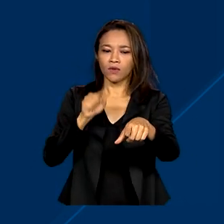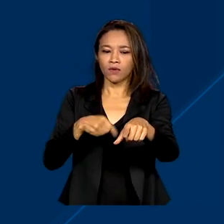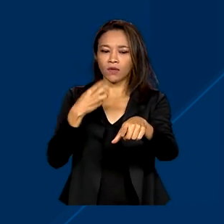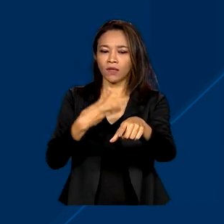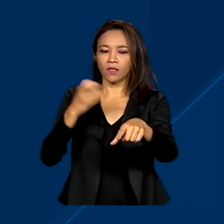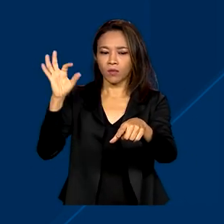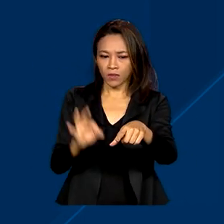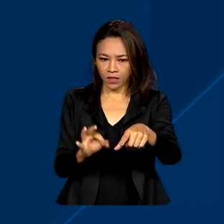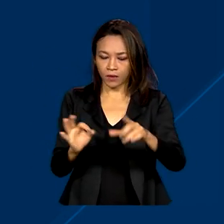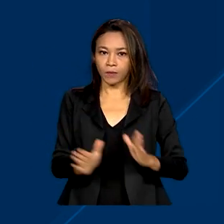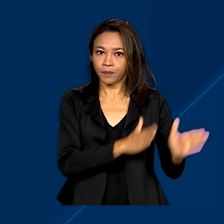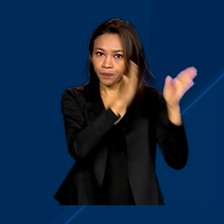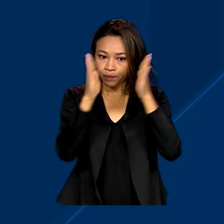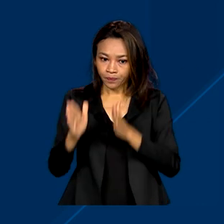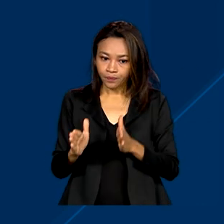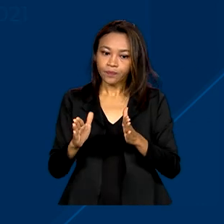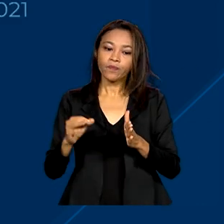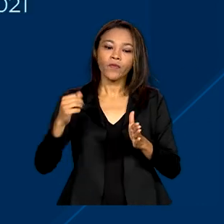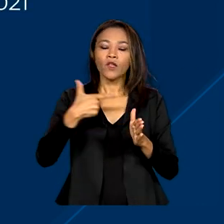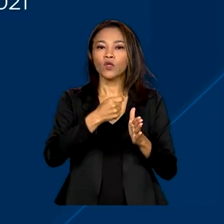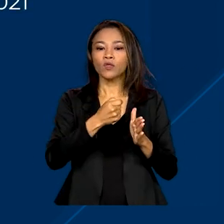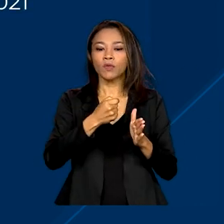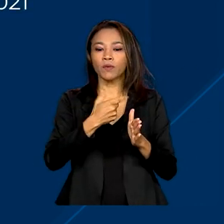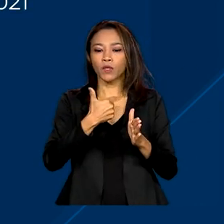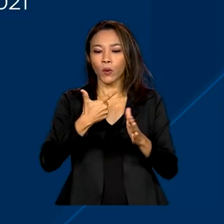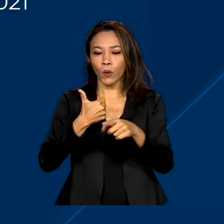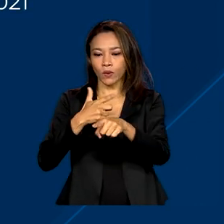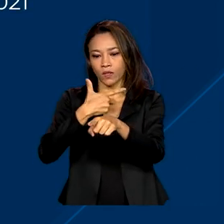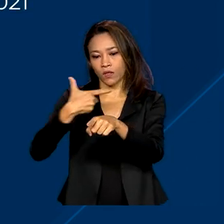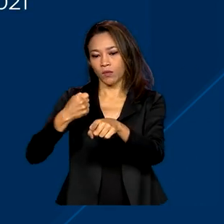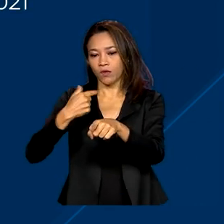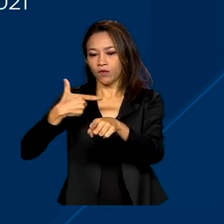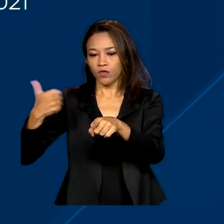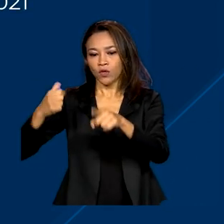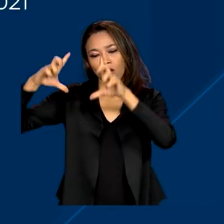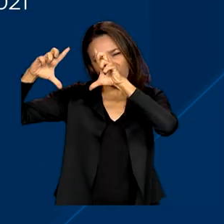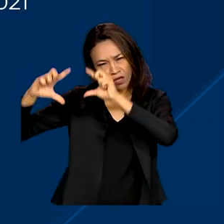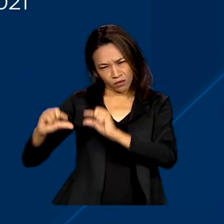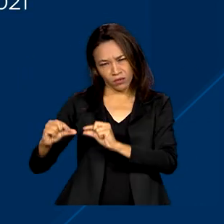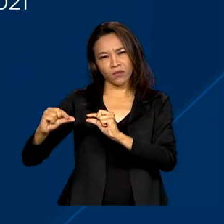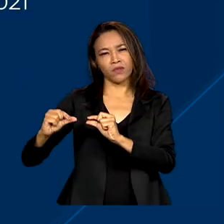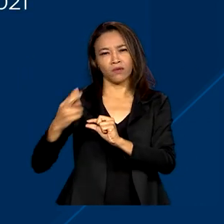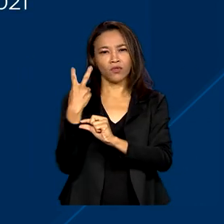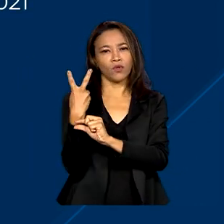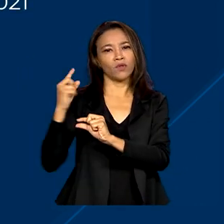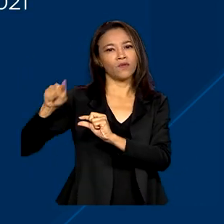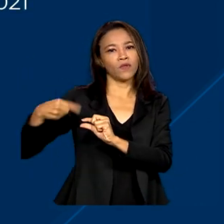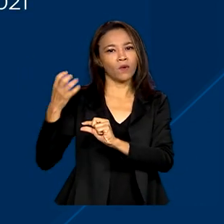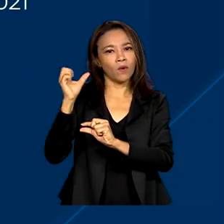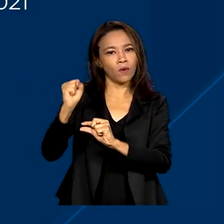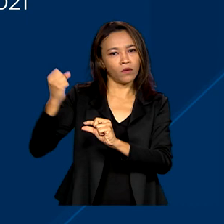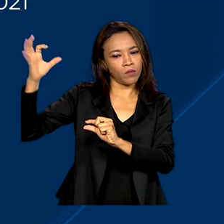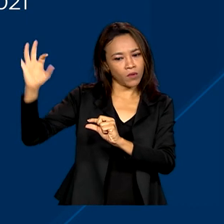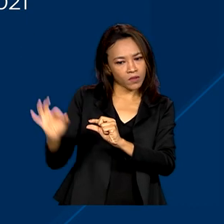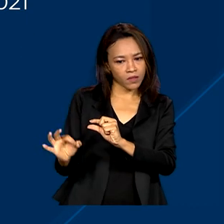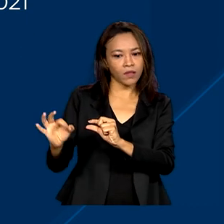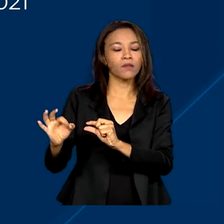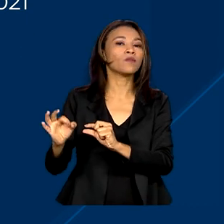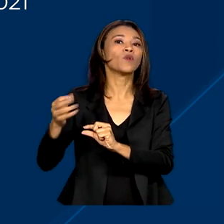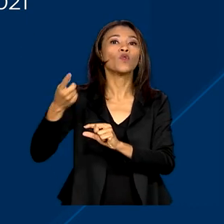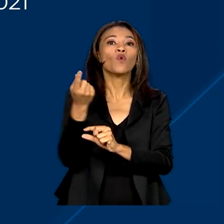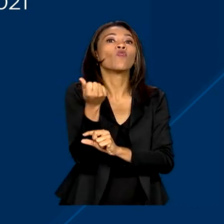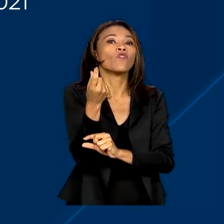Já entre 2012 e 2021, houve diminuição média anual de 2,8% no valor